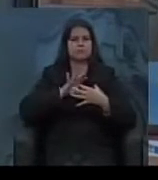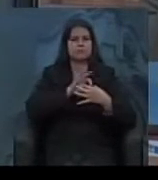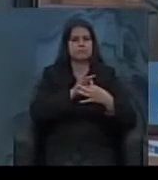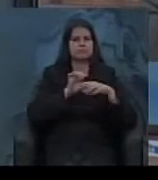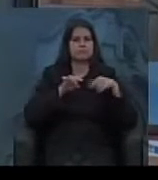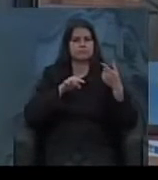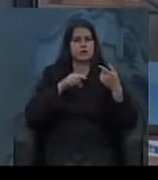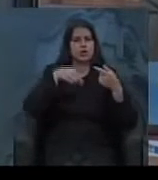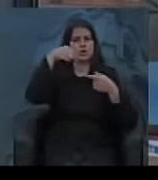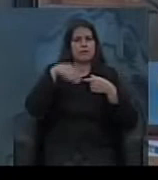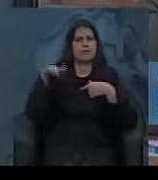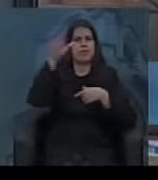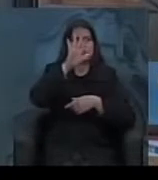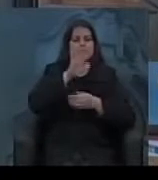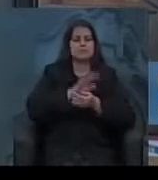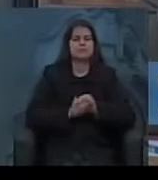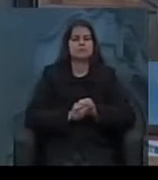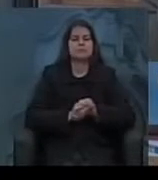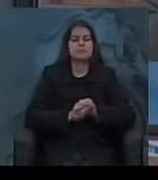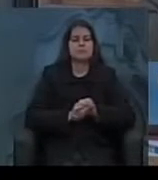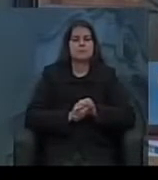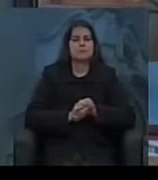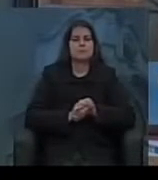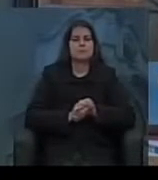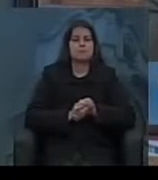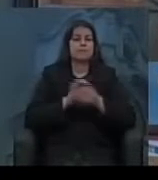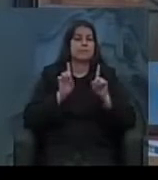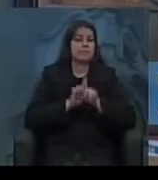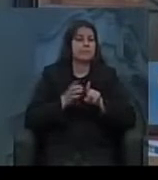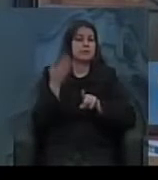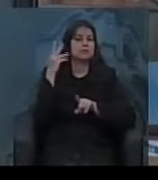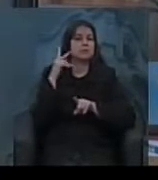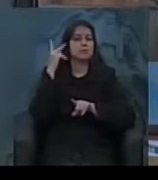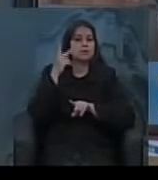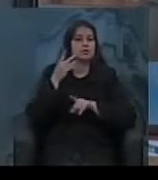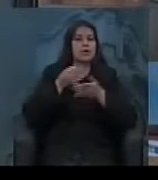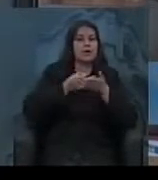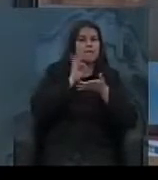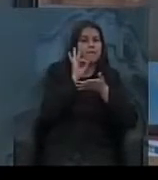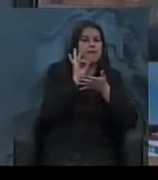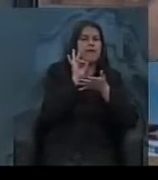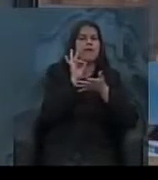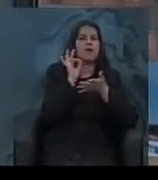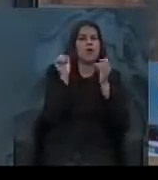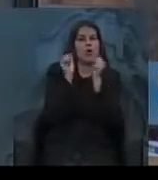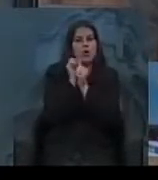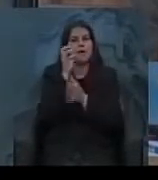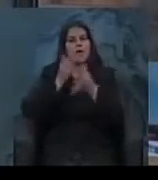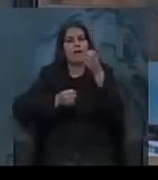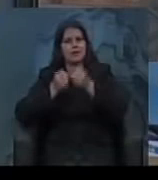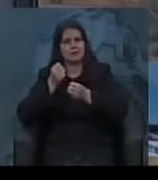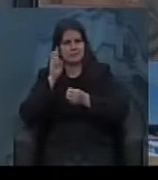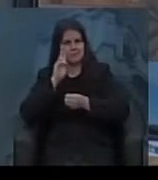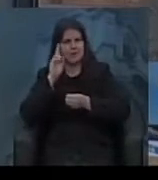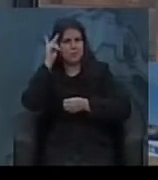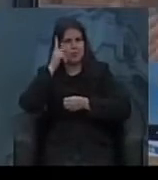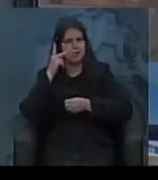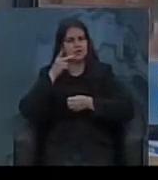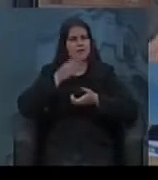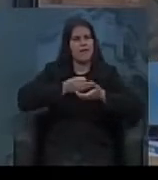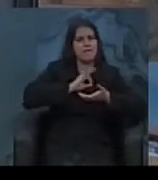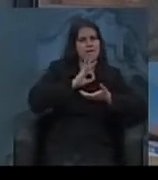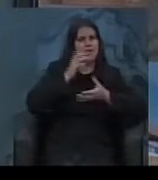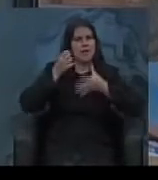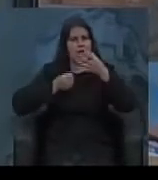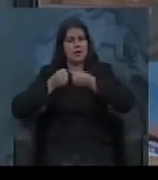oligarquia nordestina, também com aquela política do café com leite. Para quem não está lembrado, a política do café com leite vai ser uma